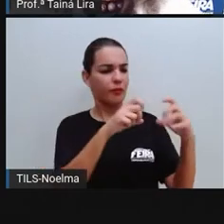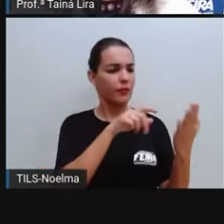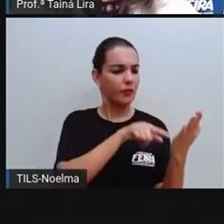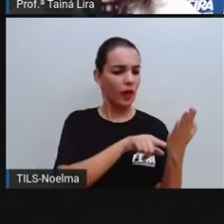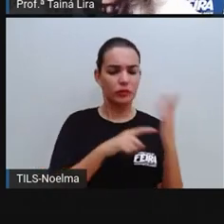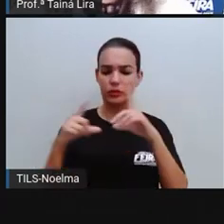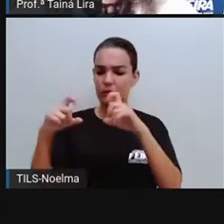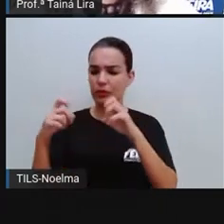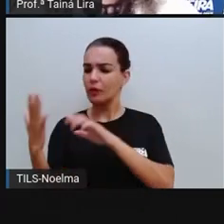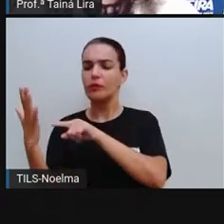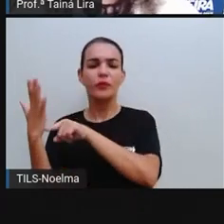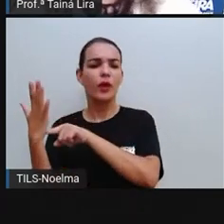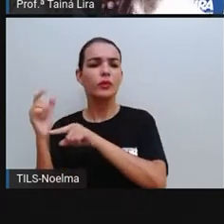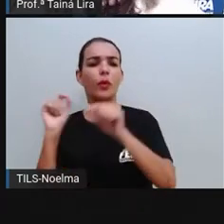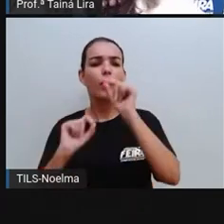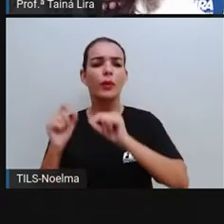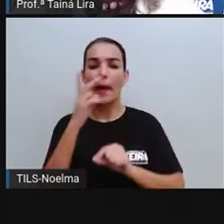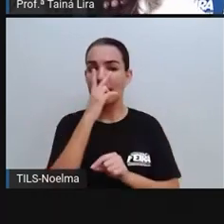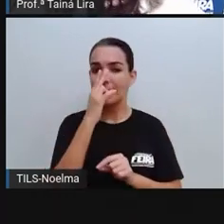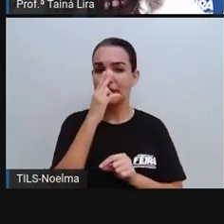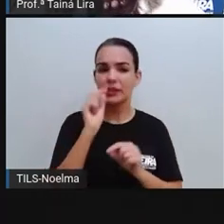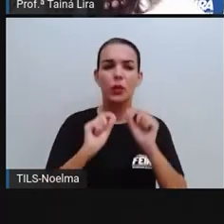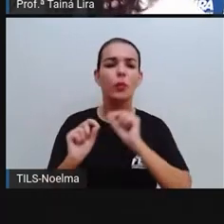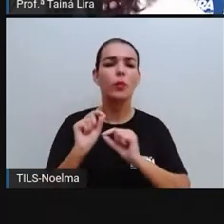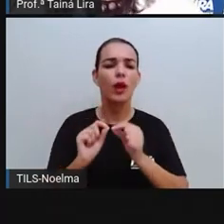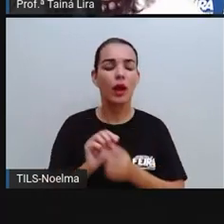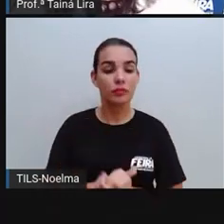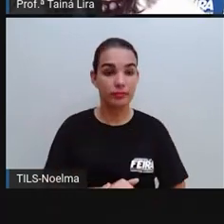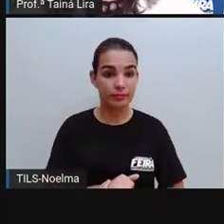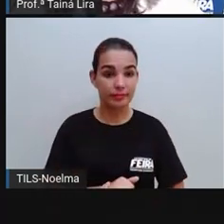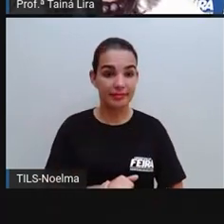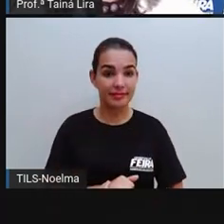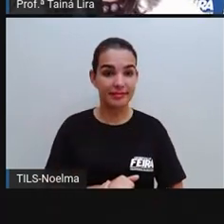comum aí entre as fotografias? Fala aí, para a prova.